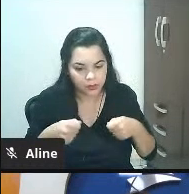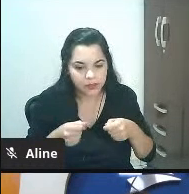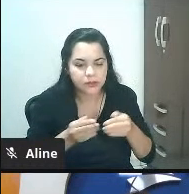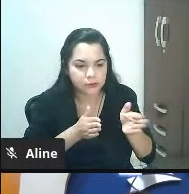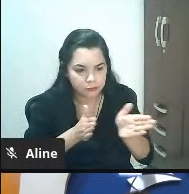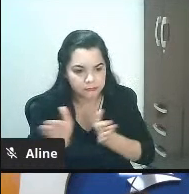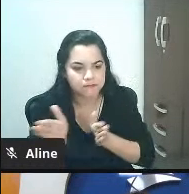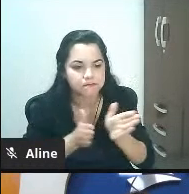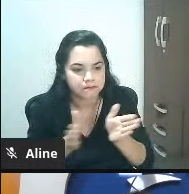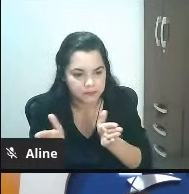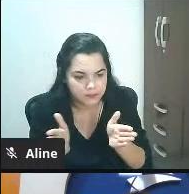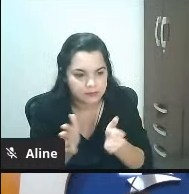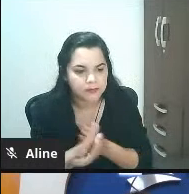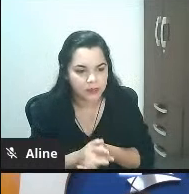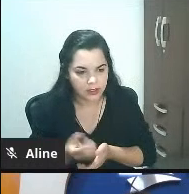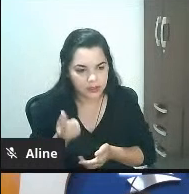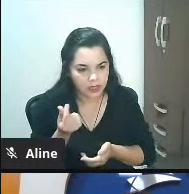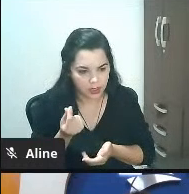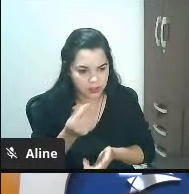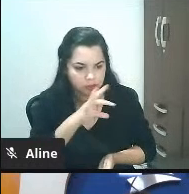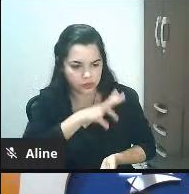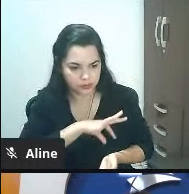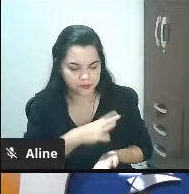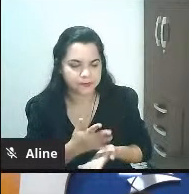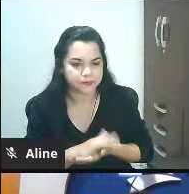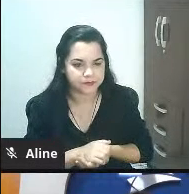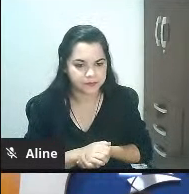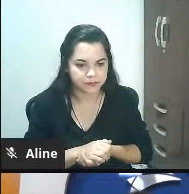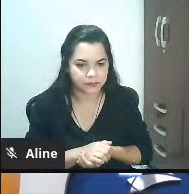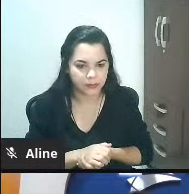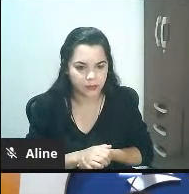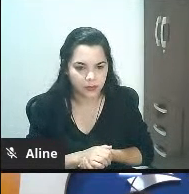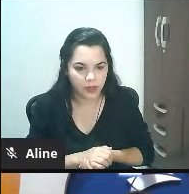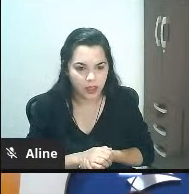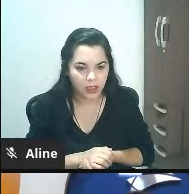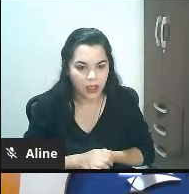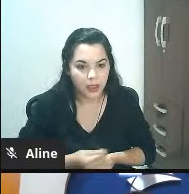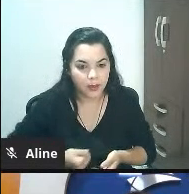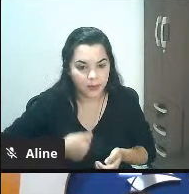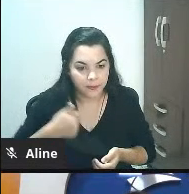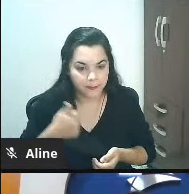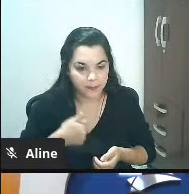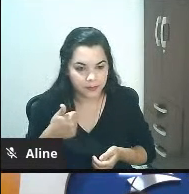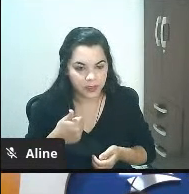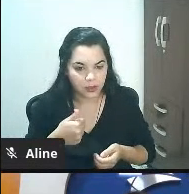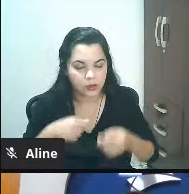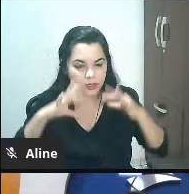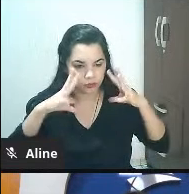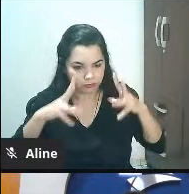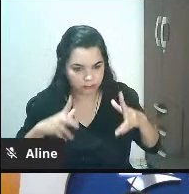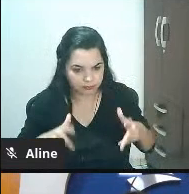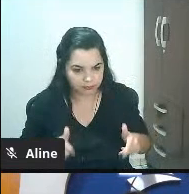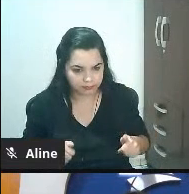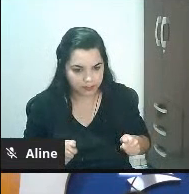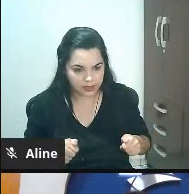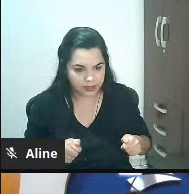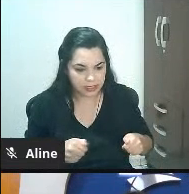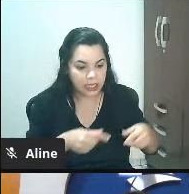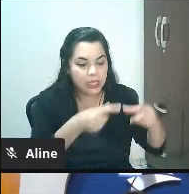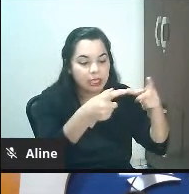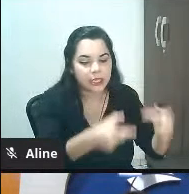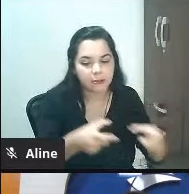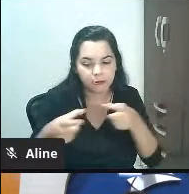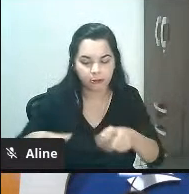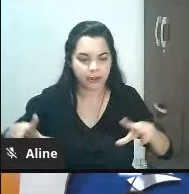e o terceiro ponto ele colocou assim priorizar a limpeza e espaço privados olha que interessante diga que cuidaram